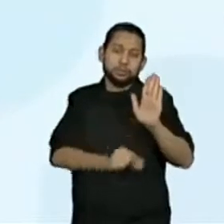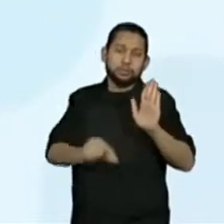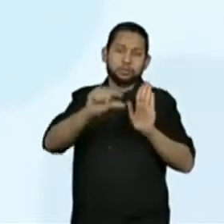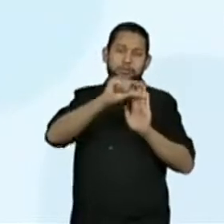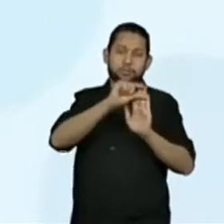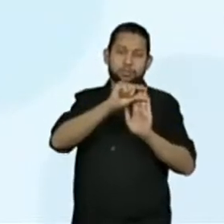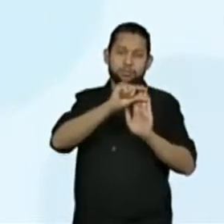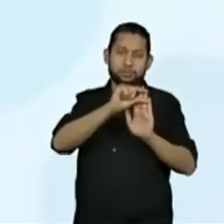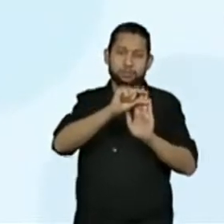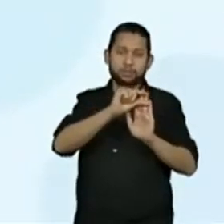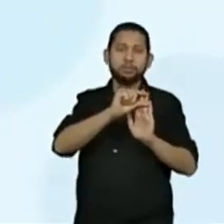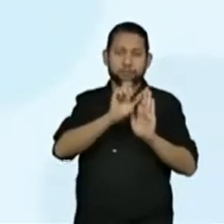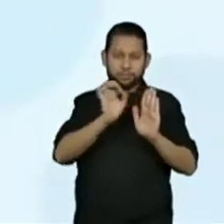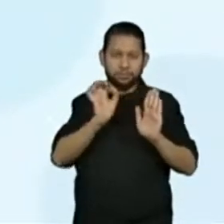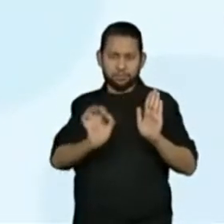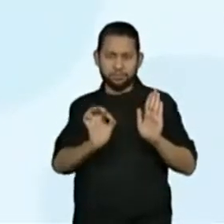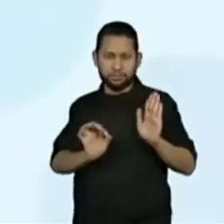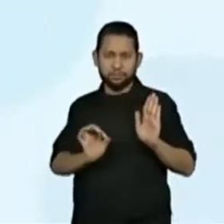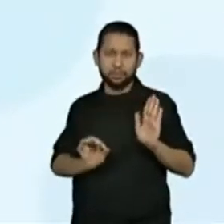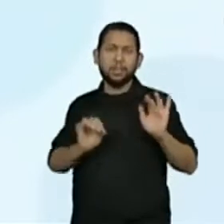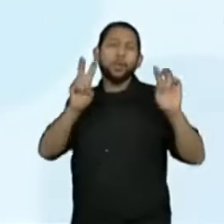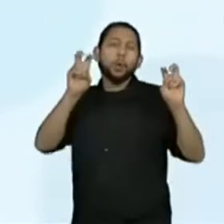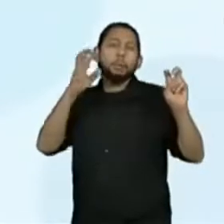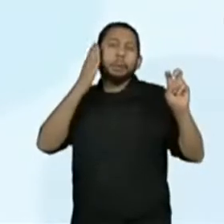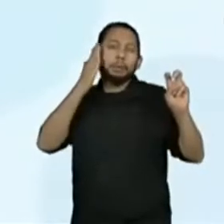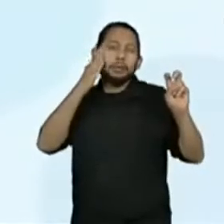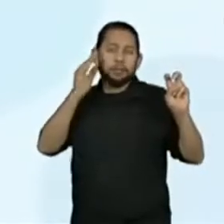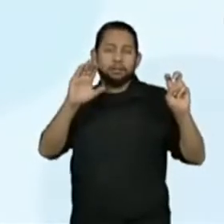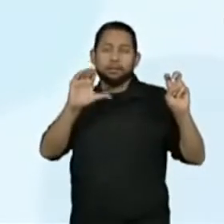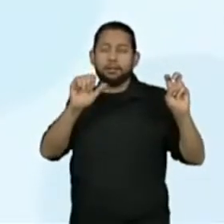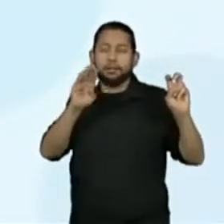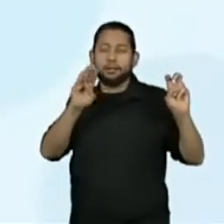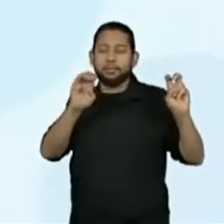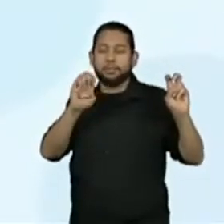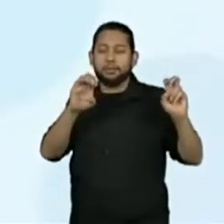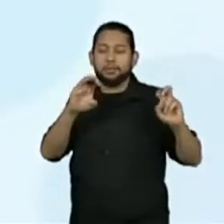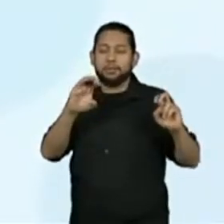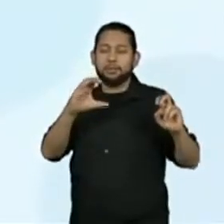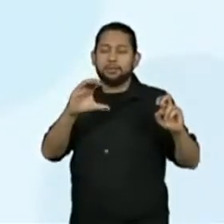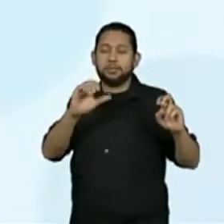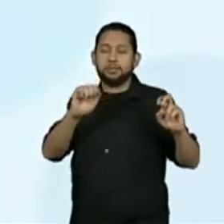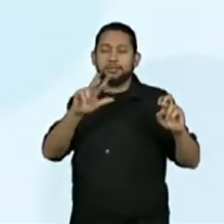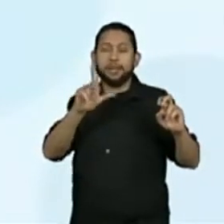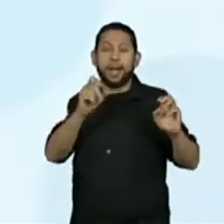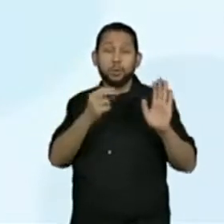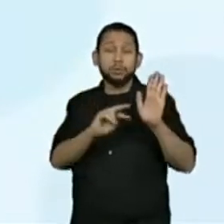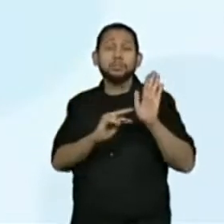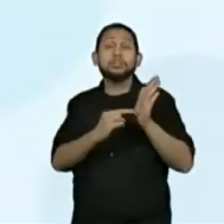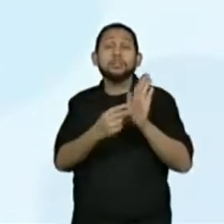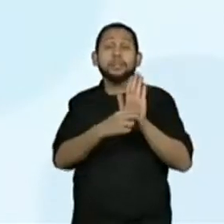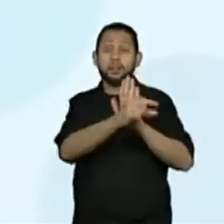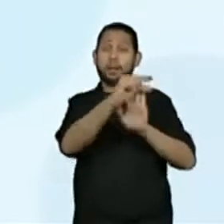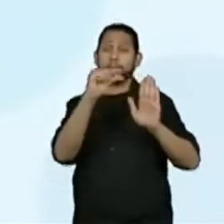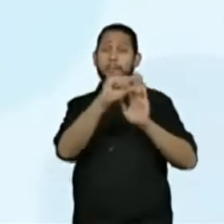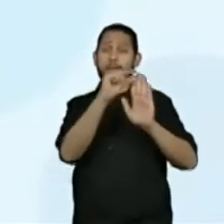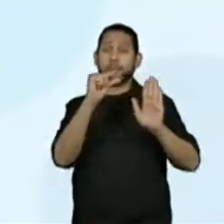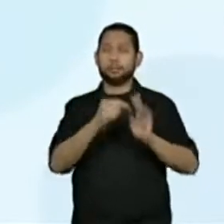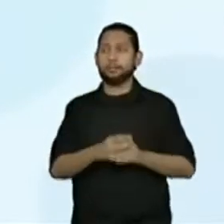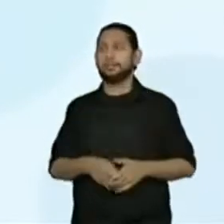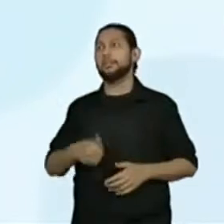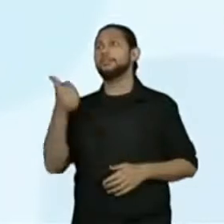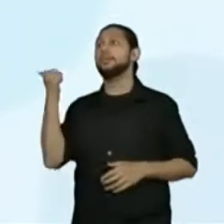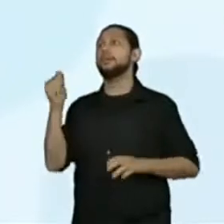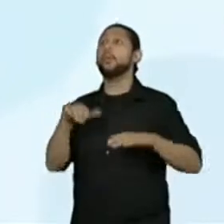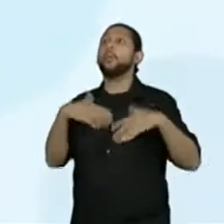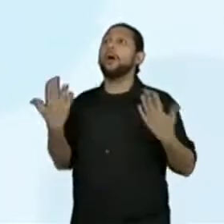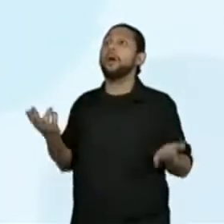cabeçalho. Legal. Bagunça. Cadê? Não cita a matéria